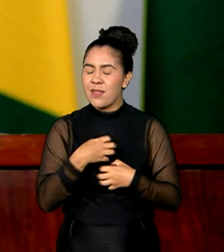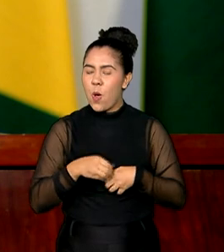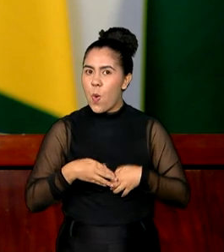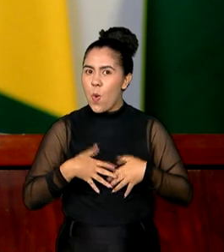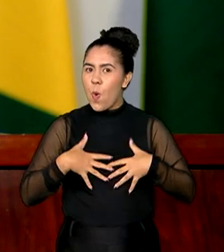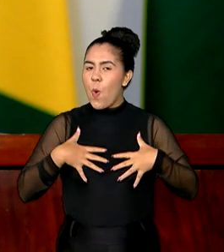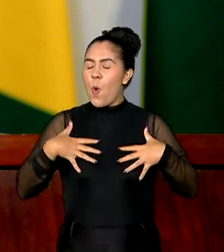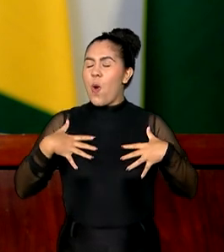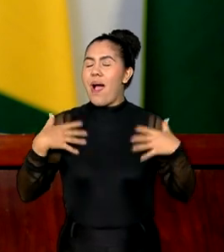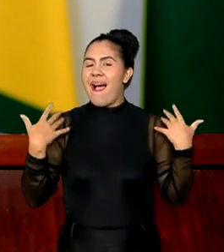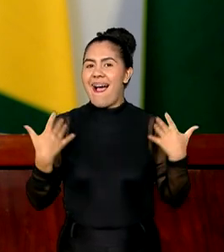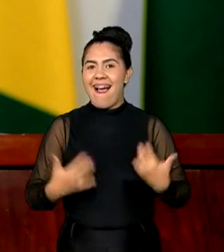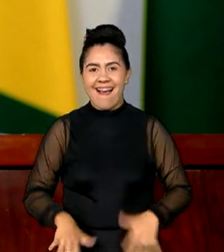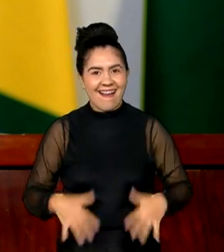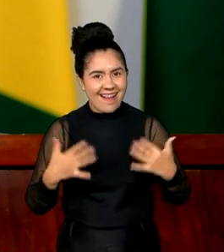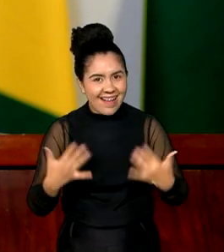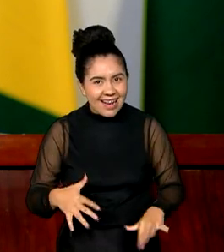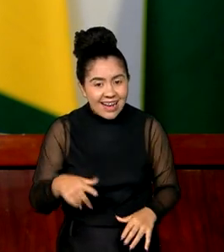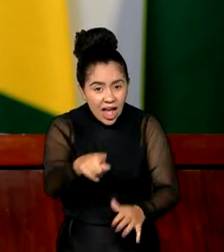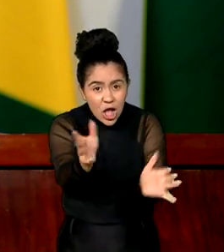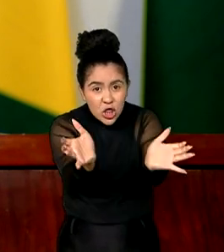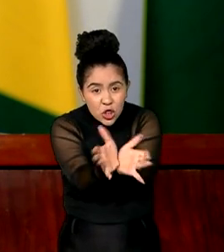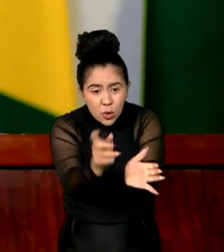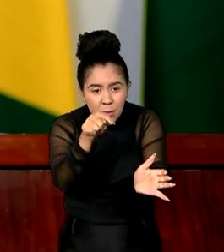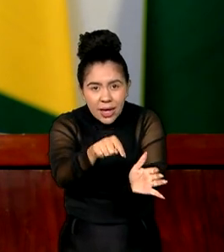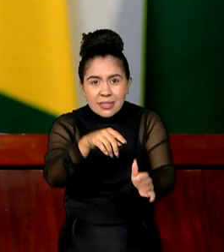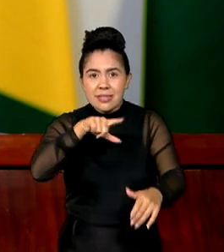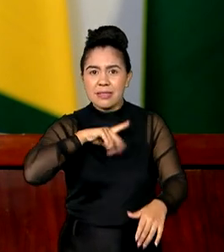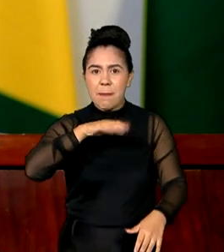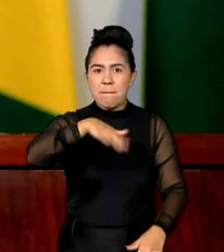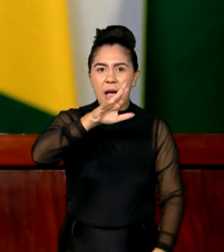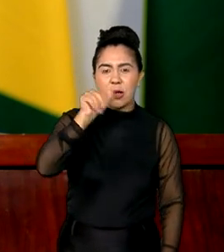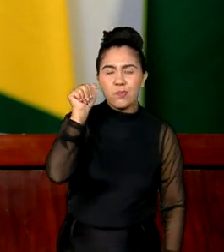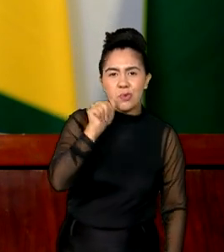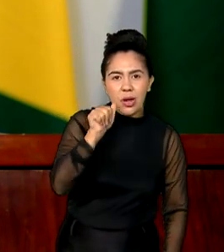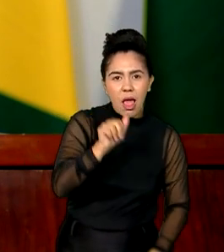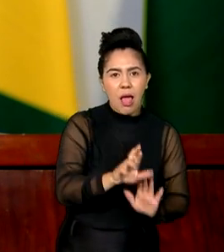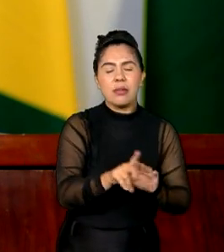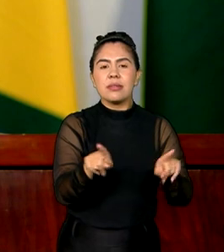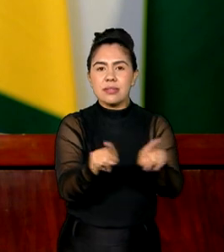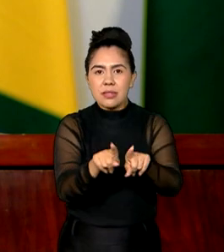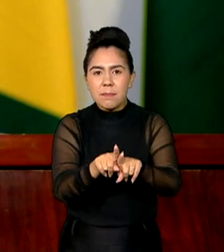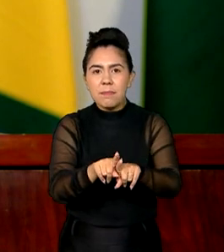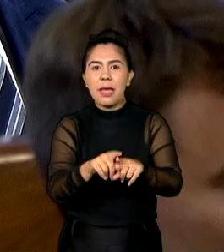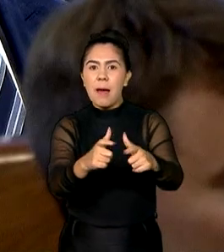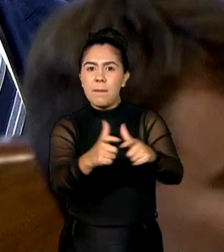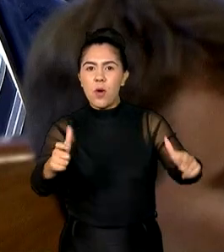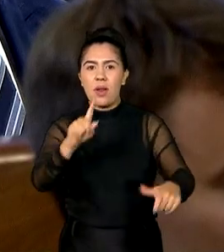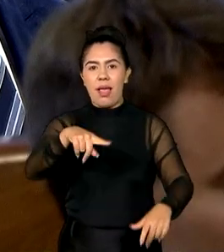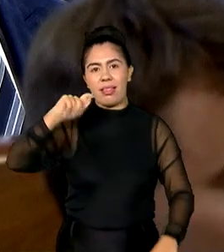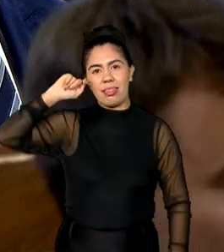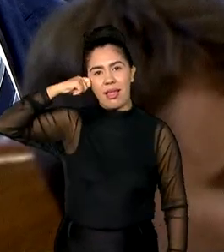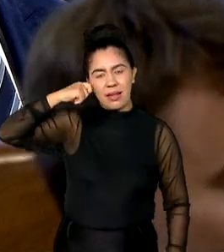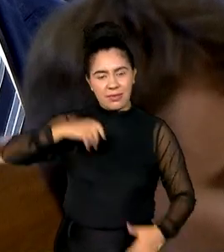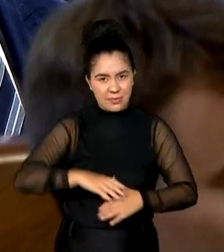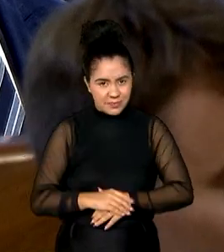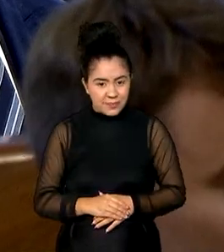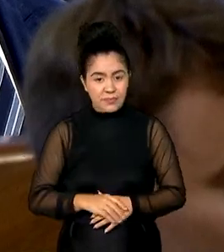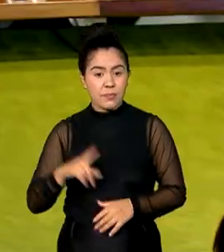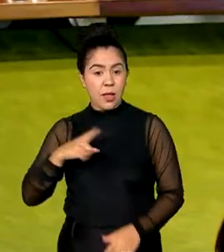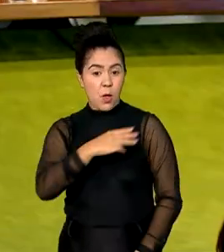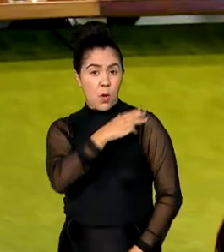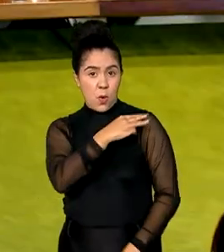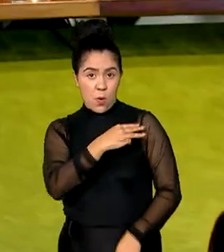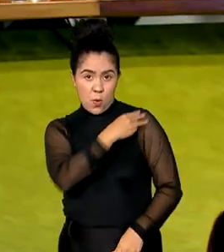de saber que essa turma é a turma que tem mais mulher e a turma que tem mais gente negra. O ministro Mauro Vieira